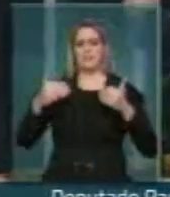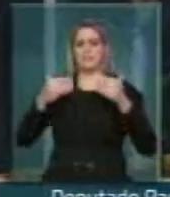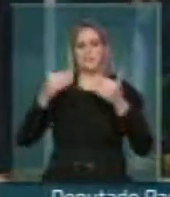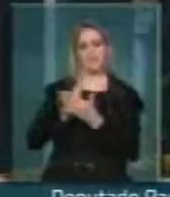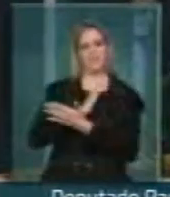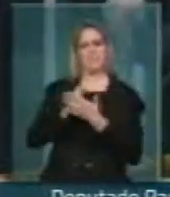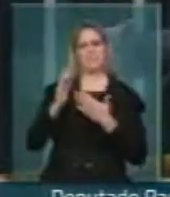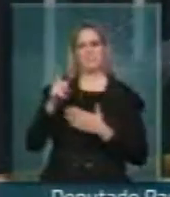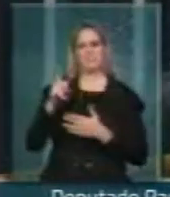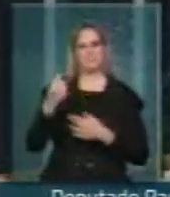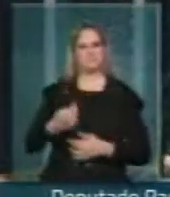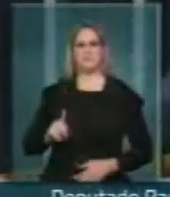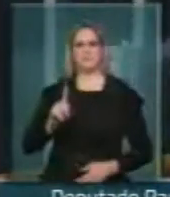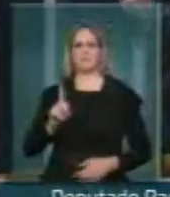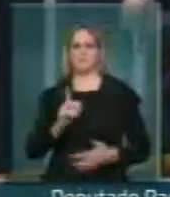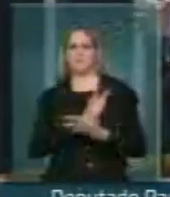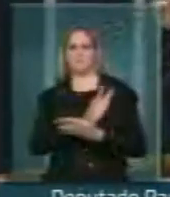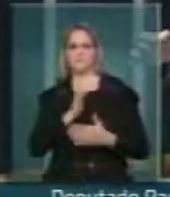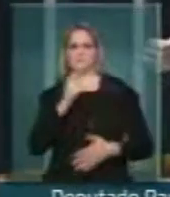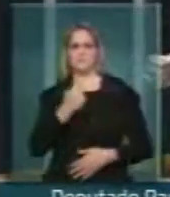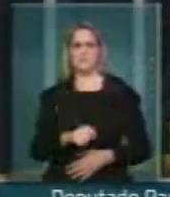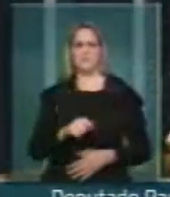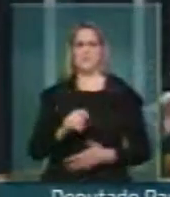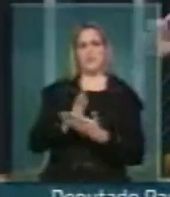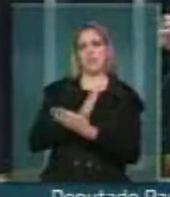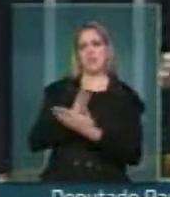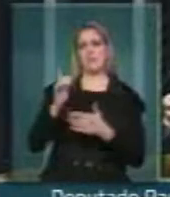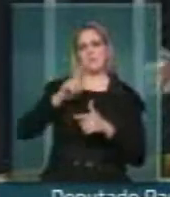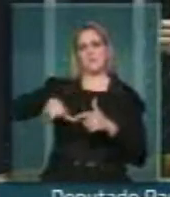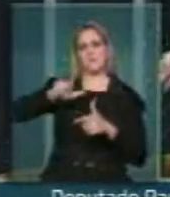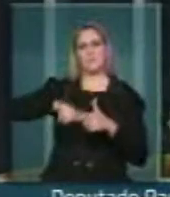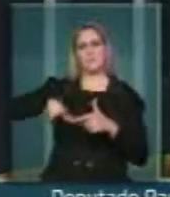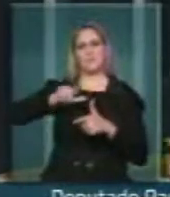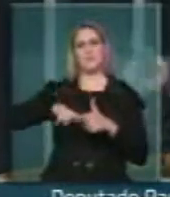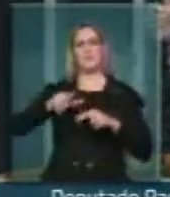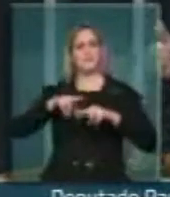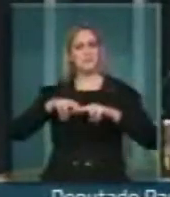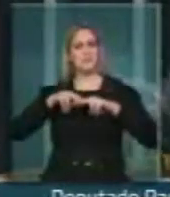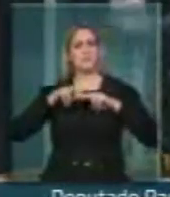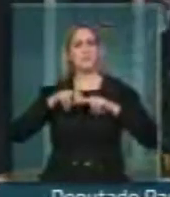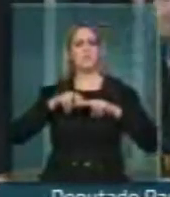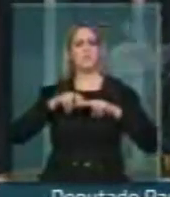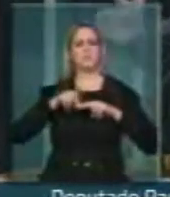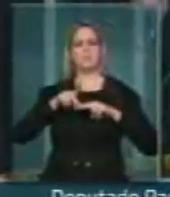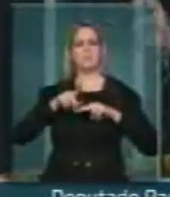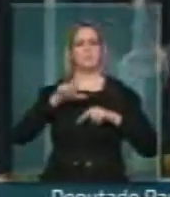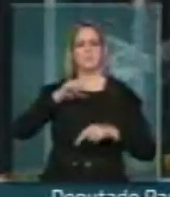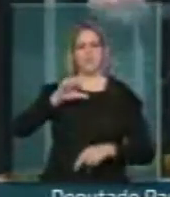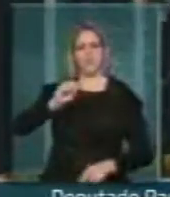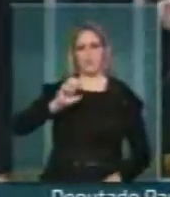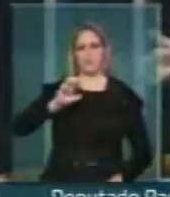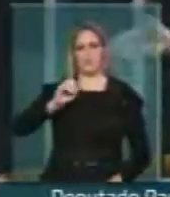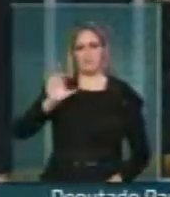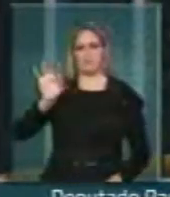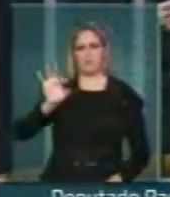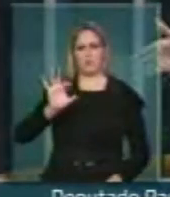desnecessários e, em alguns deles, com o aparelhamento da máquina de cerca de 80% da